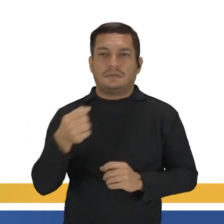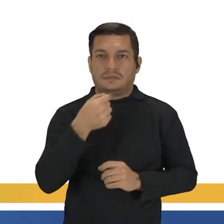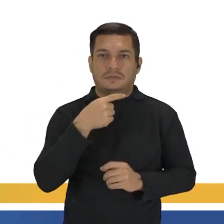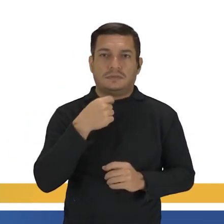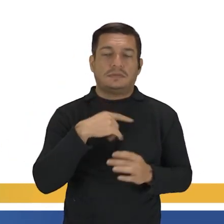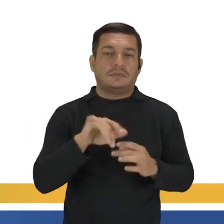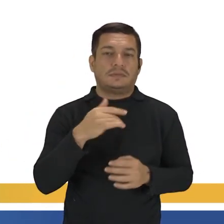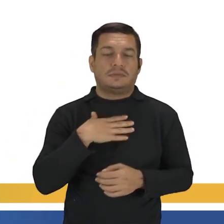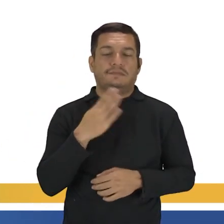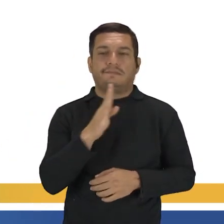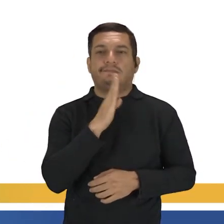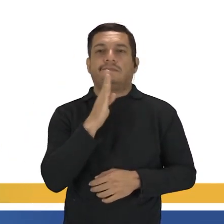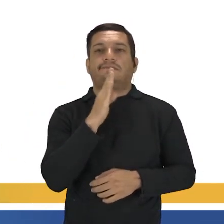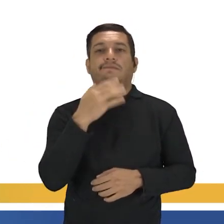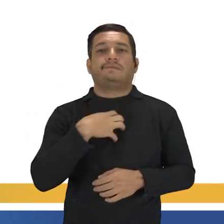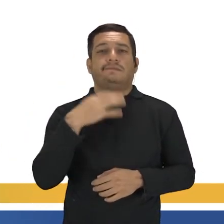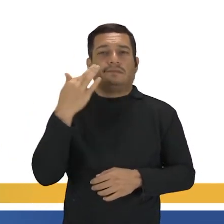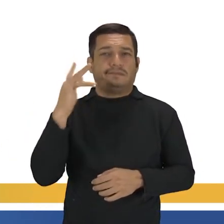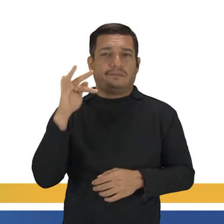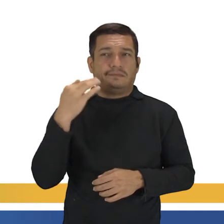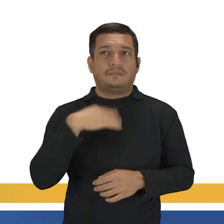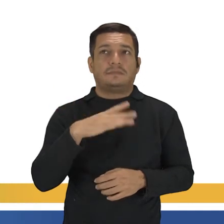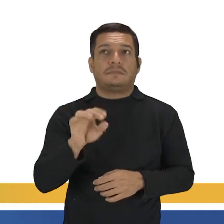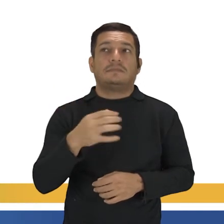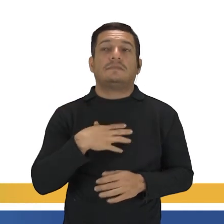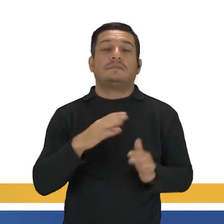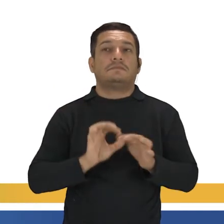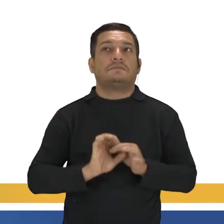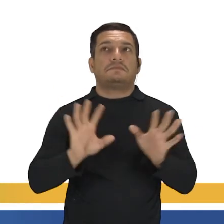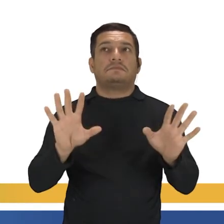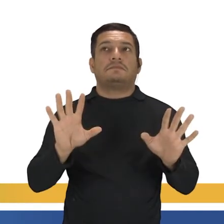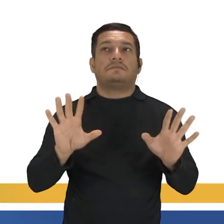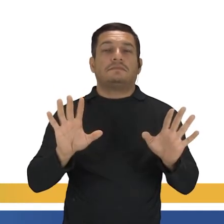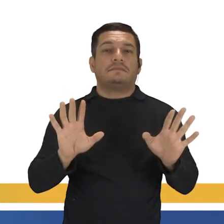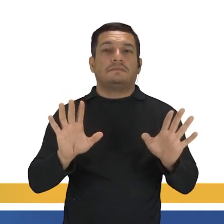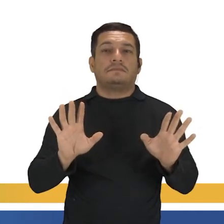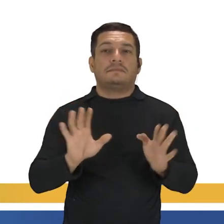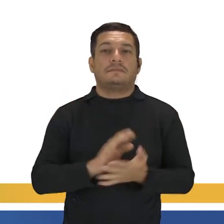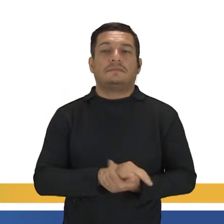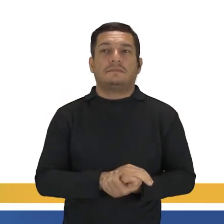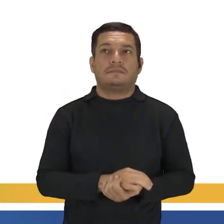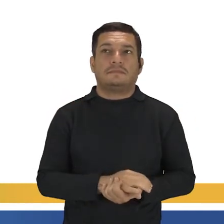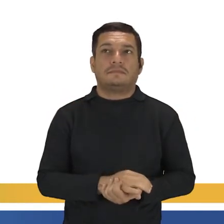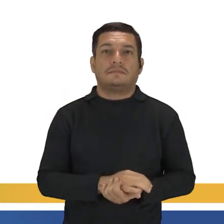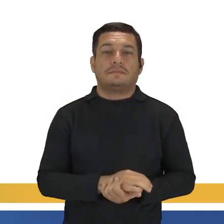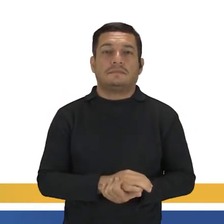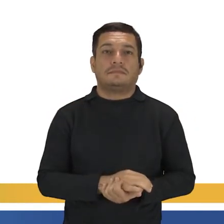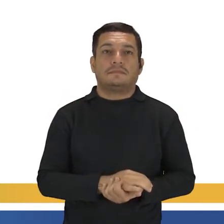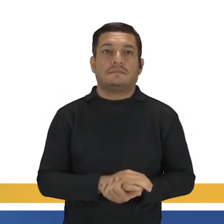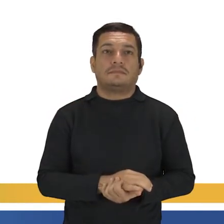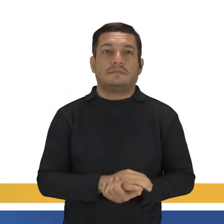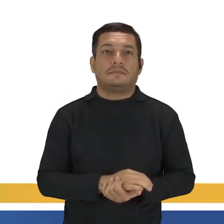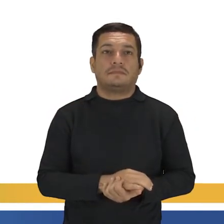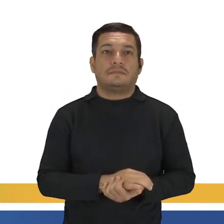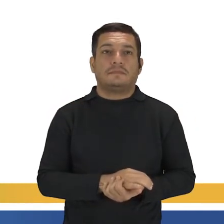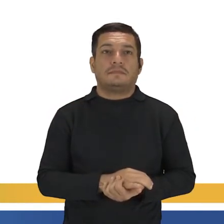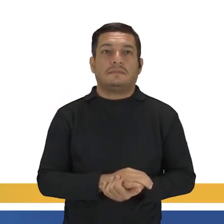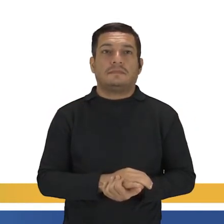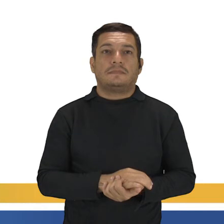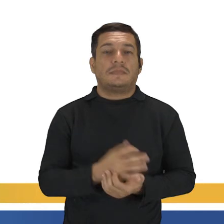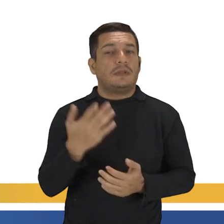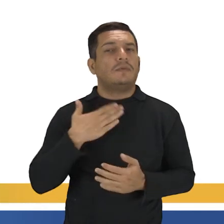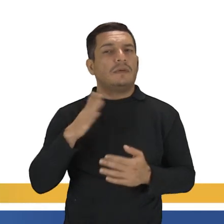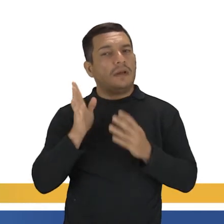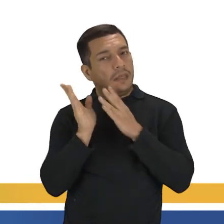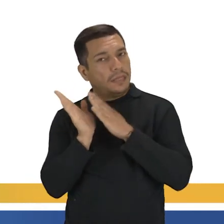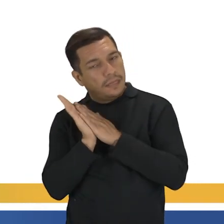outra estivesse se sentindo mal com dor de cabeça. Foi uma ação espontânea. Tá bom? Então, lay down a little bit. Deita